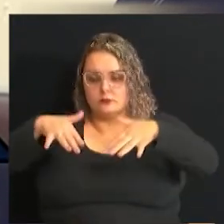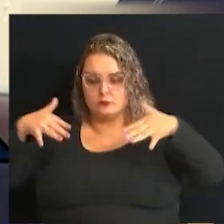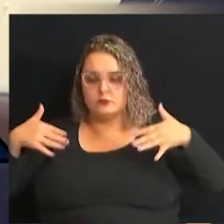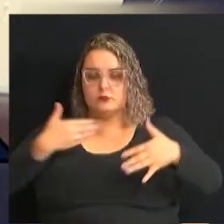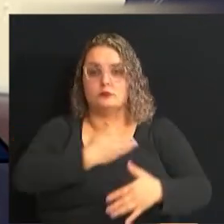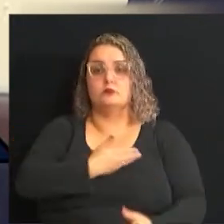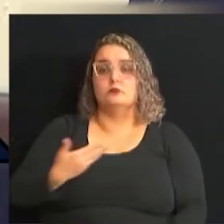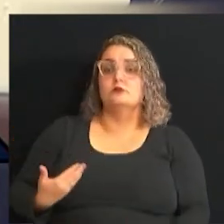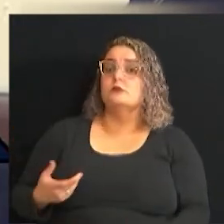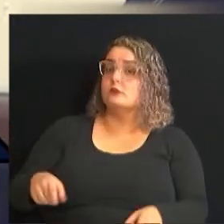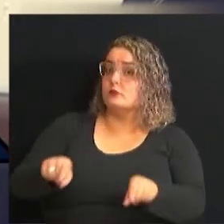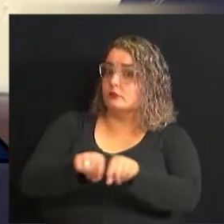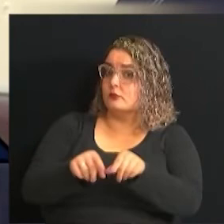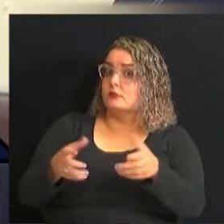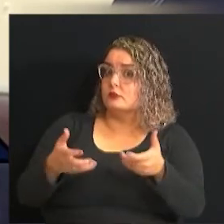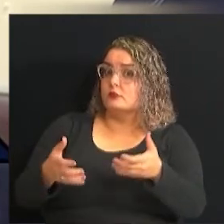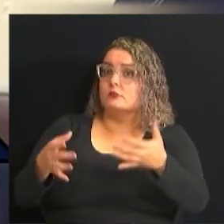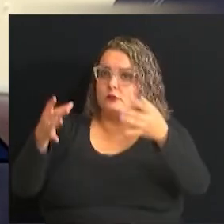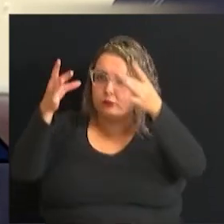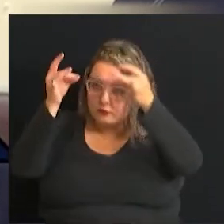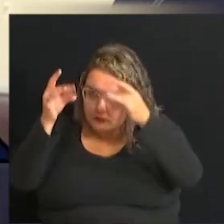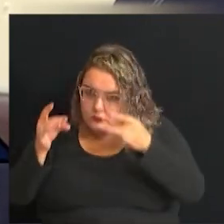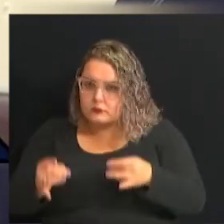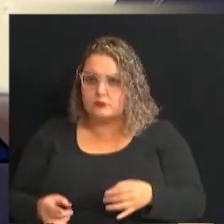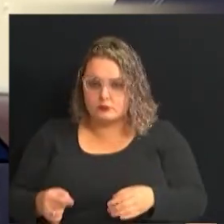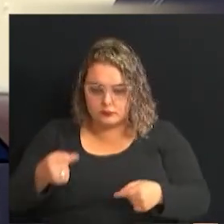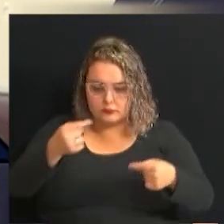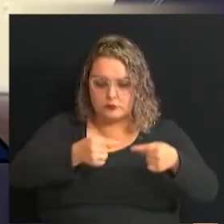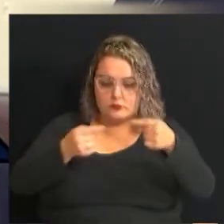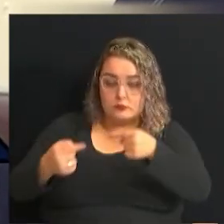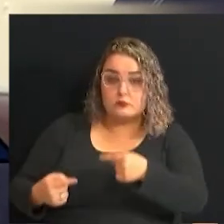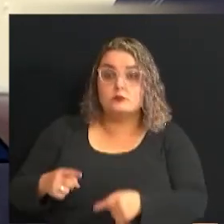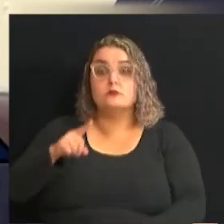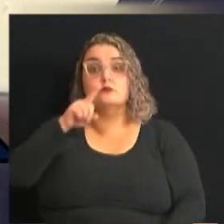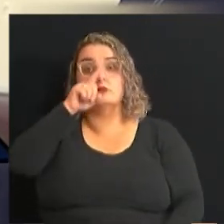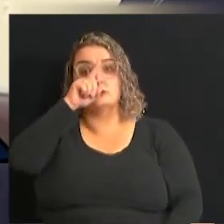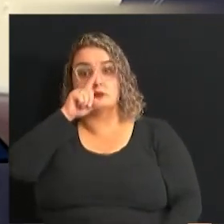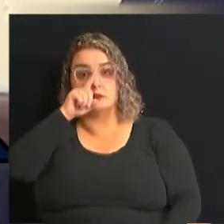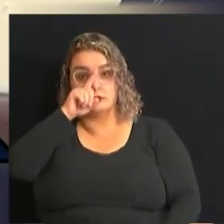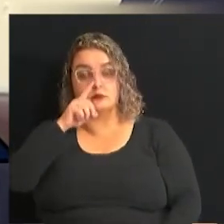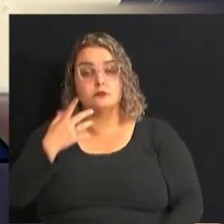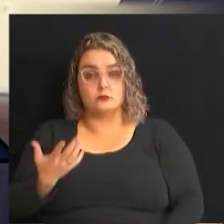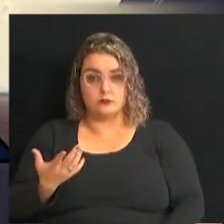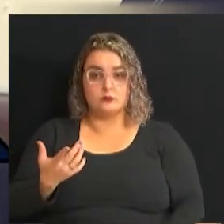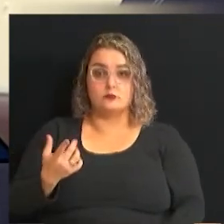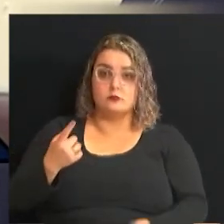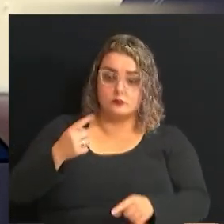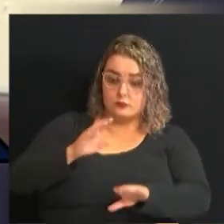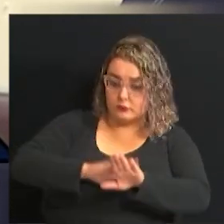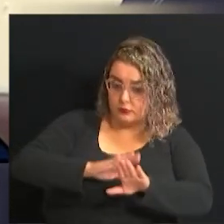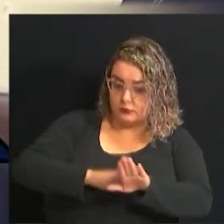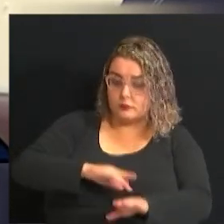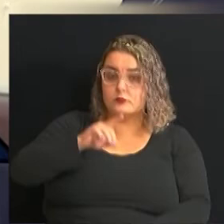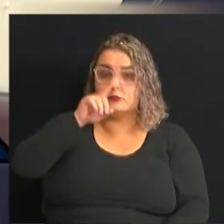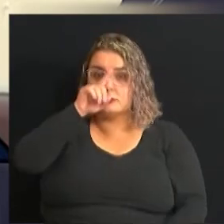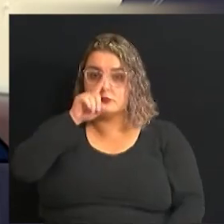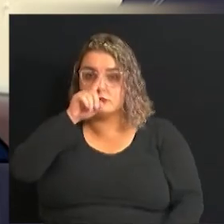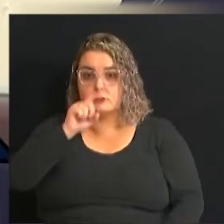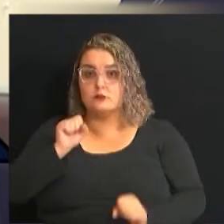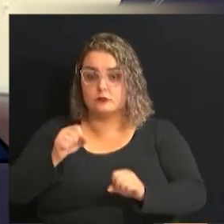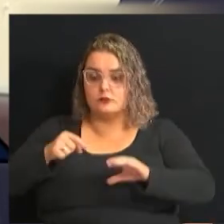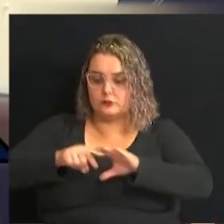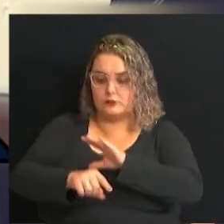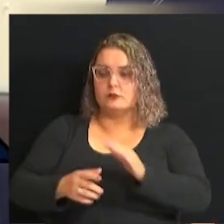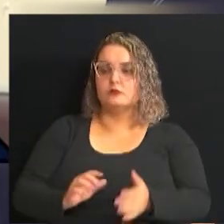fazer essa audiência pública, mas nós também queremos entrar na discussão da questão do risco, do risco da atividade,